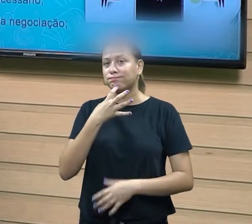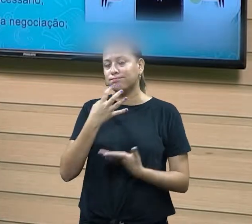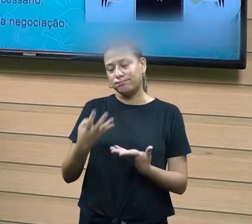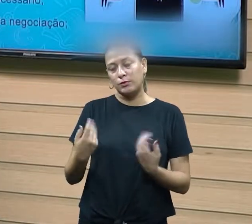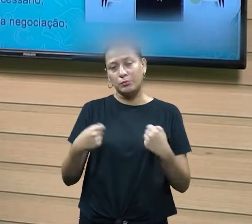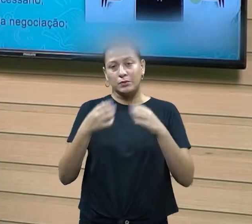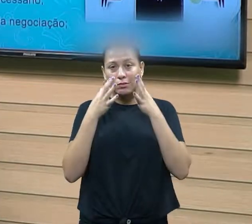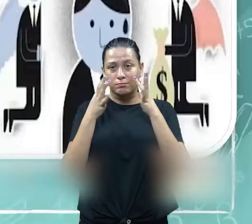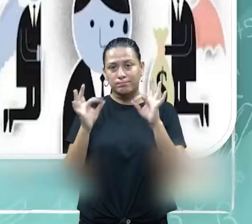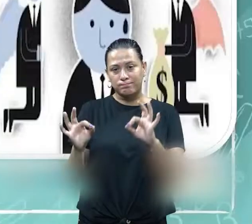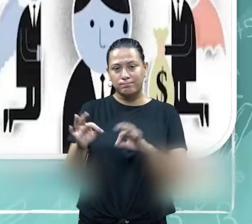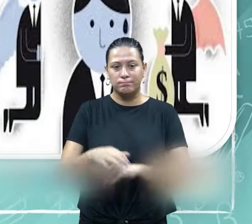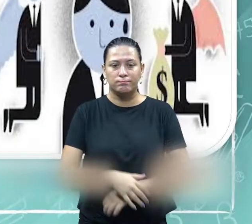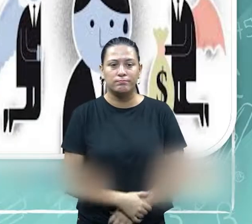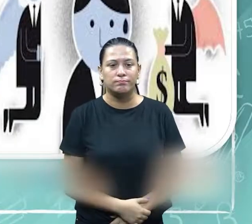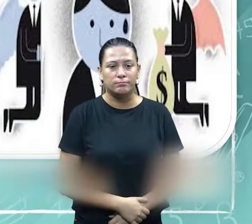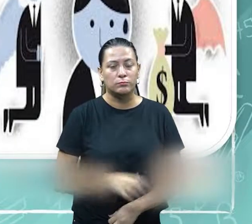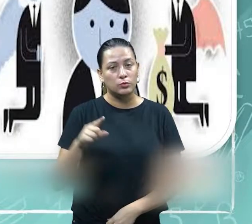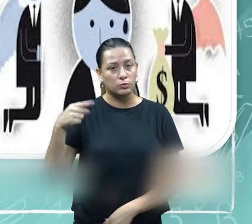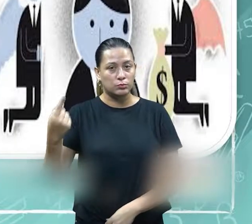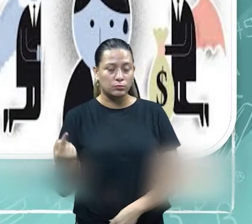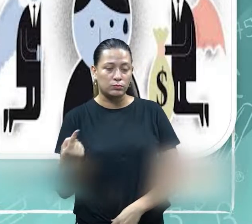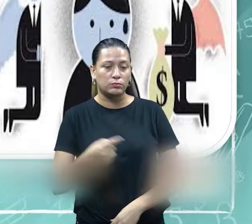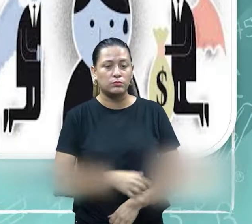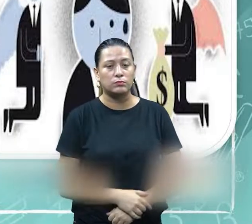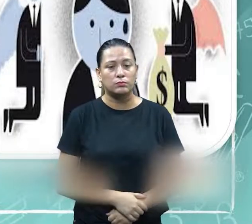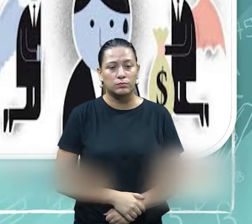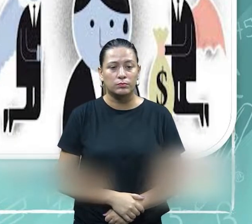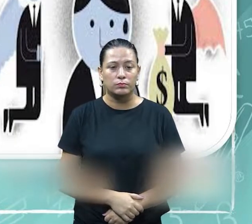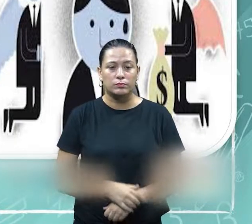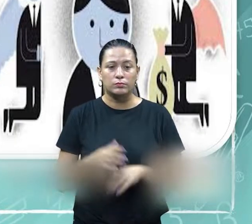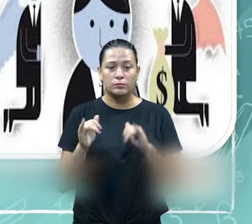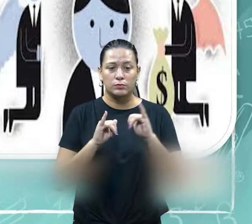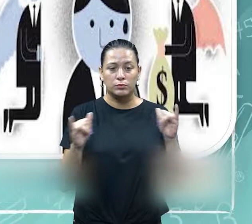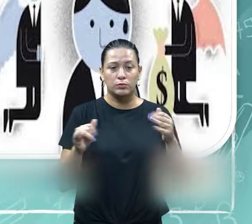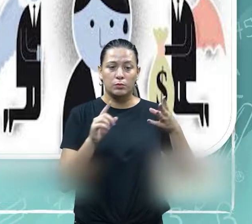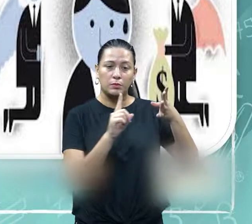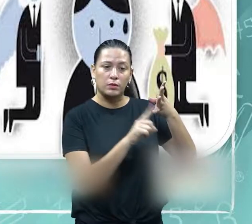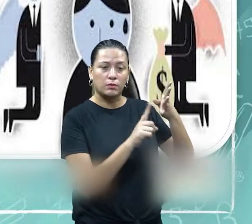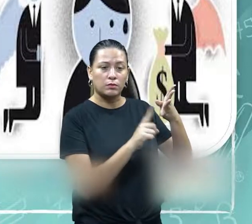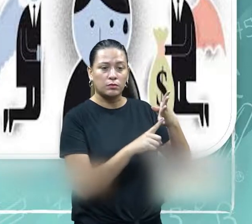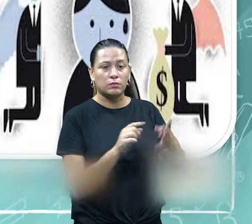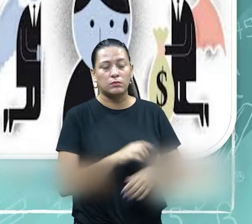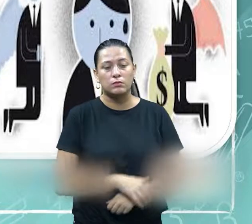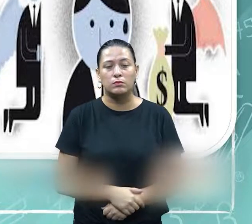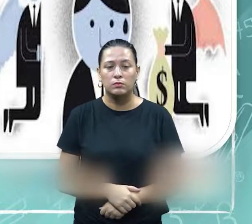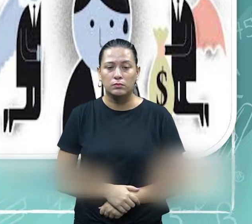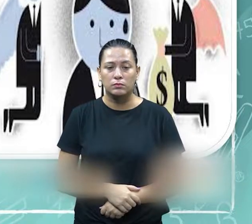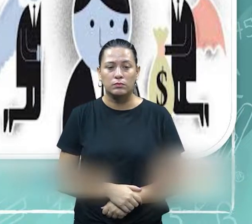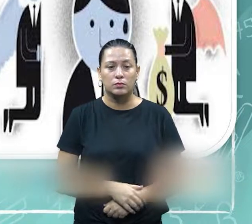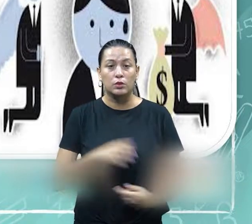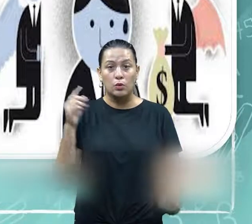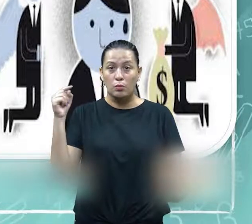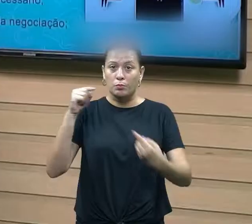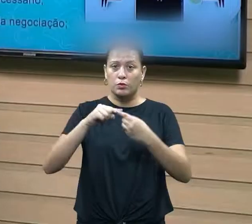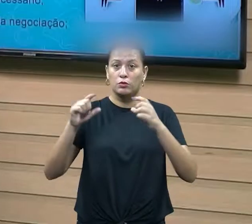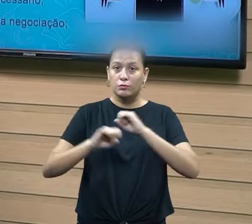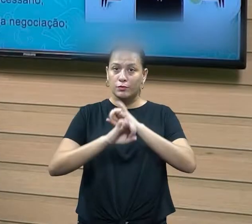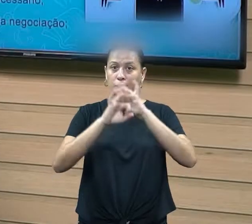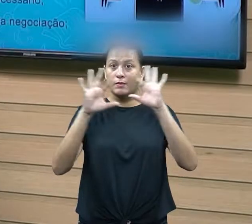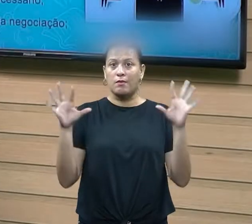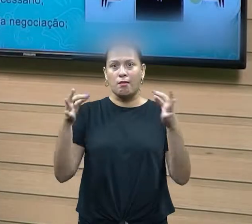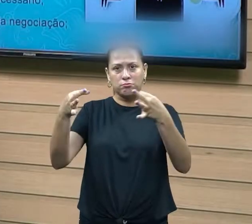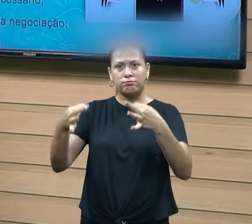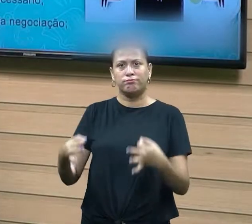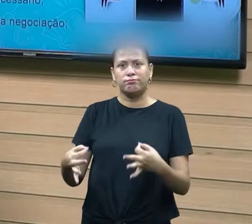atenta para isso. Outra questão que ela deixa bem claro que aqui é a quarta é ter objetivos claros e definidos. E